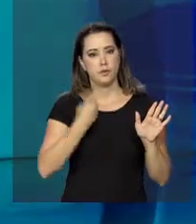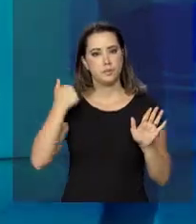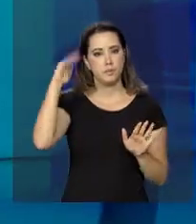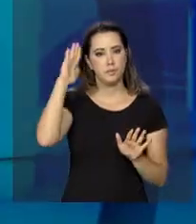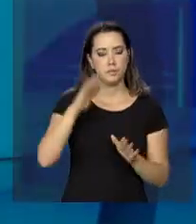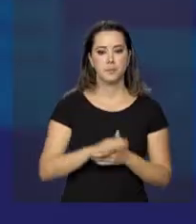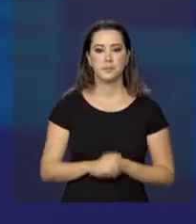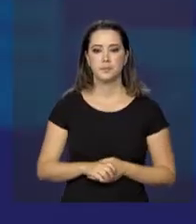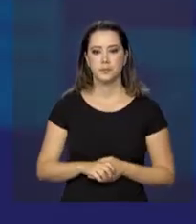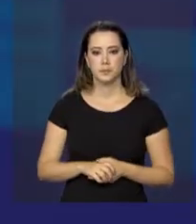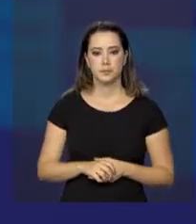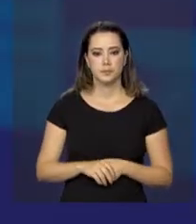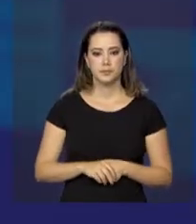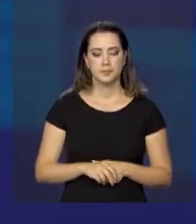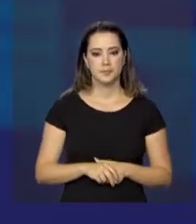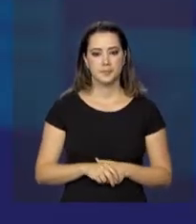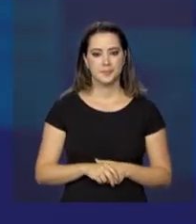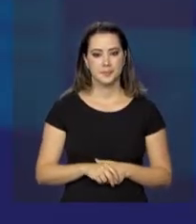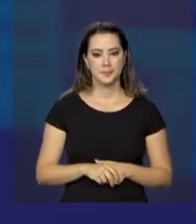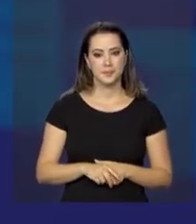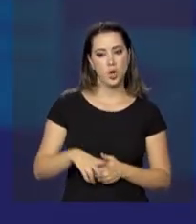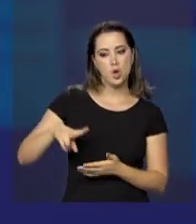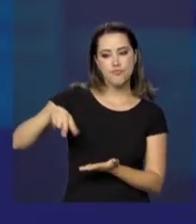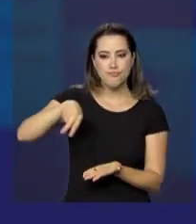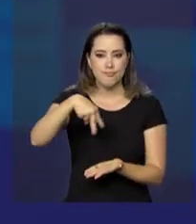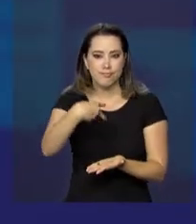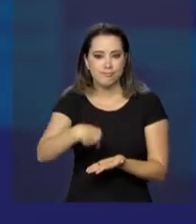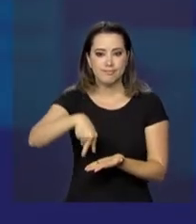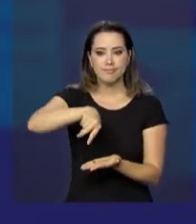mais. No baile